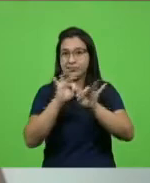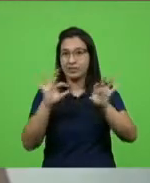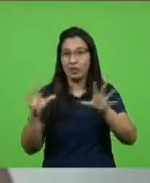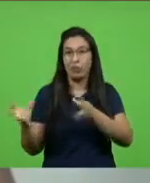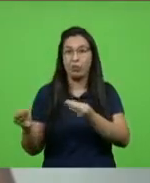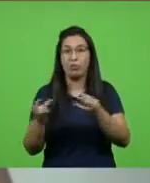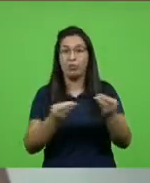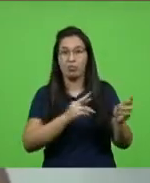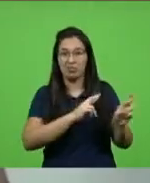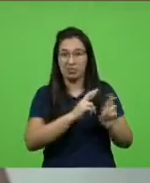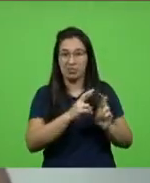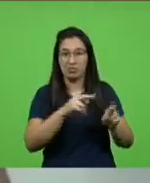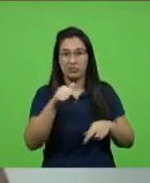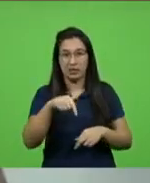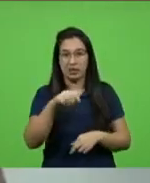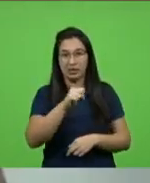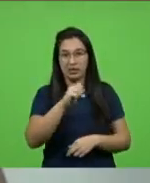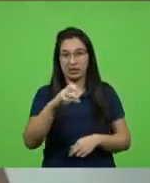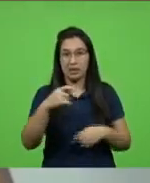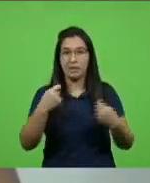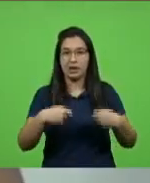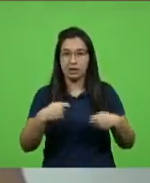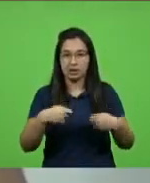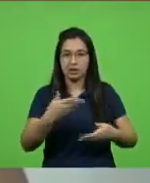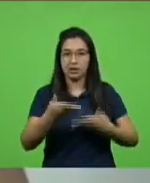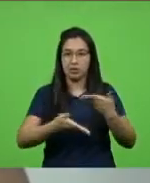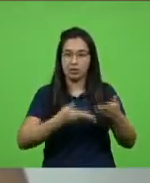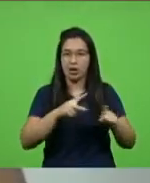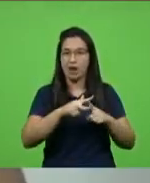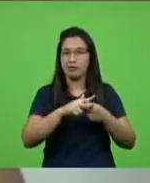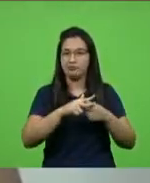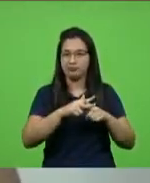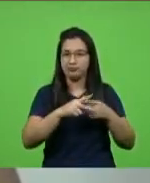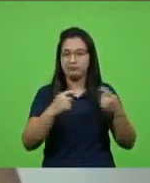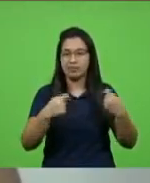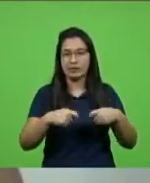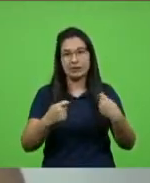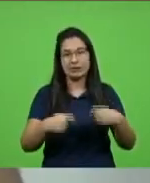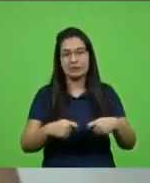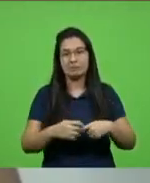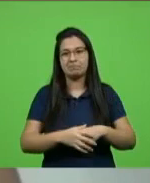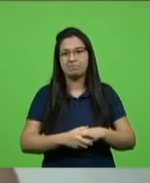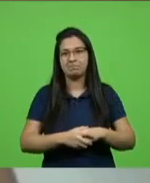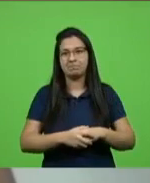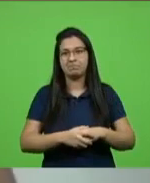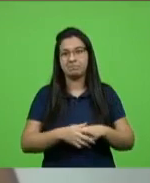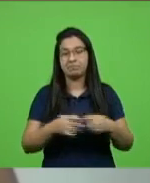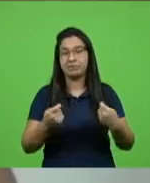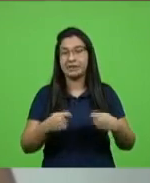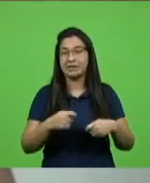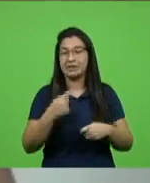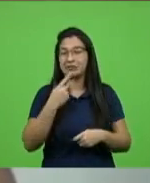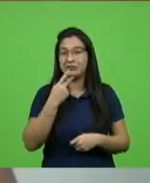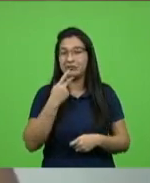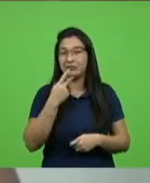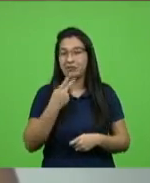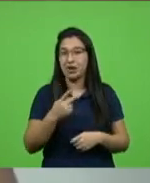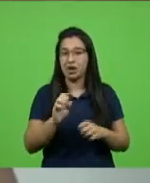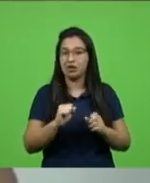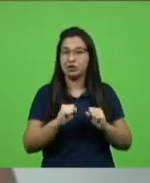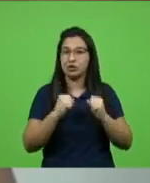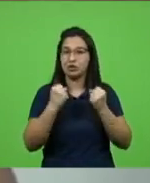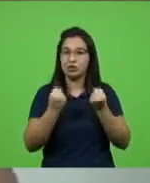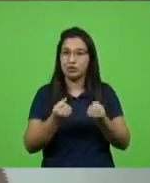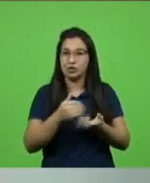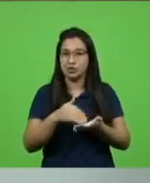de rodovia catarinense que precisam de preservação de manutenção mas aqui eu preciso destacar também o empenho do secretário